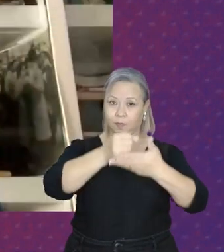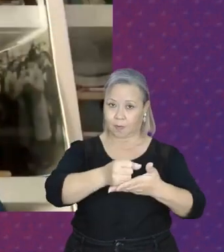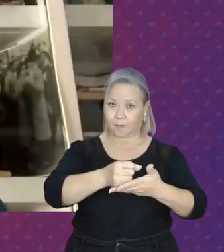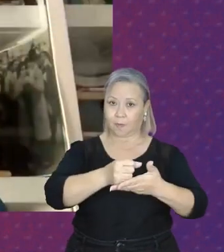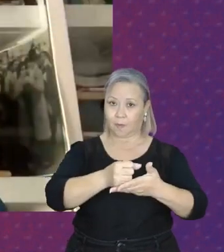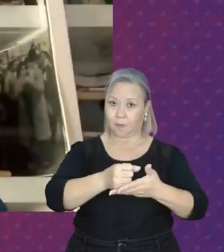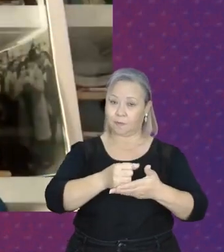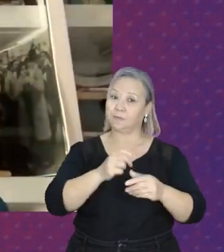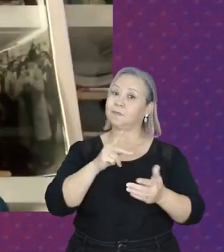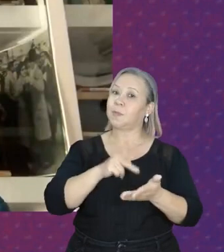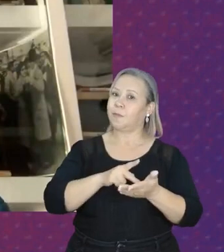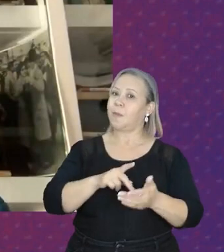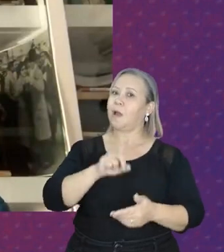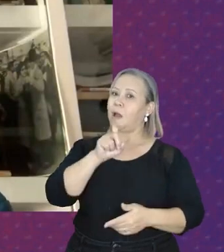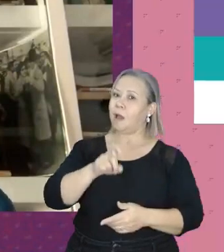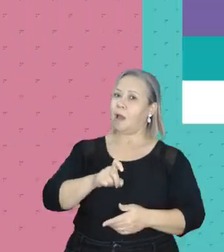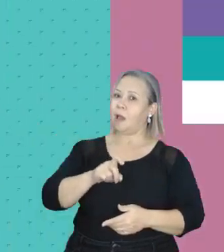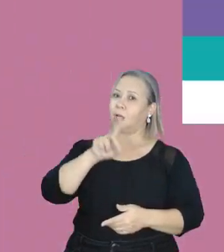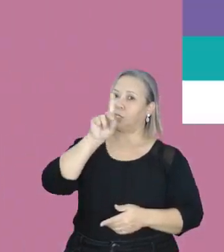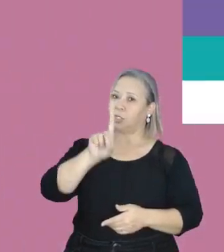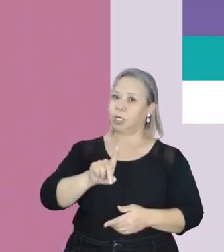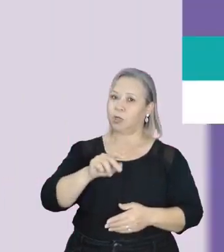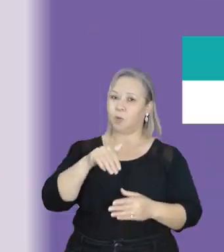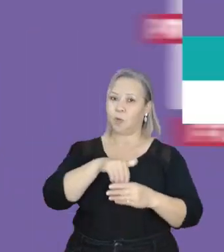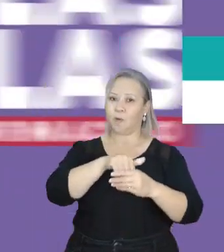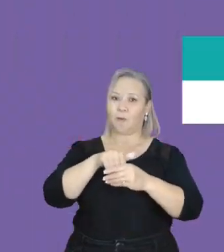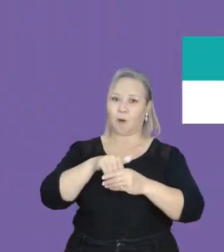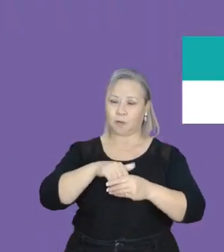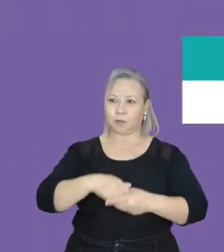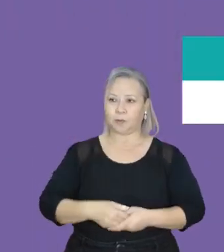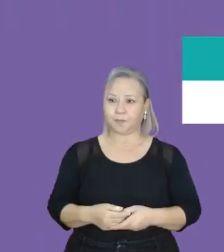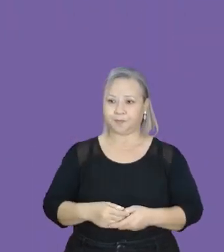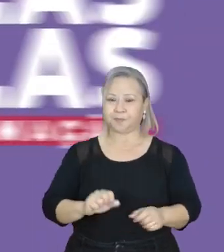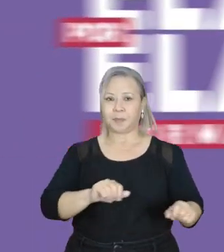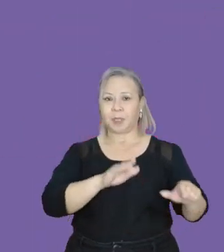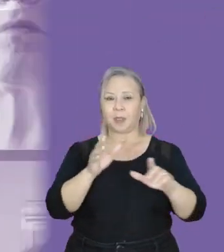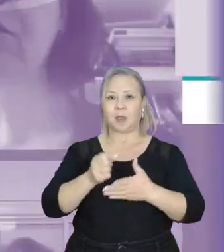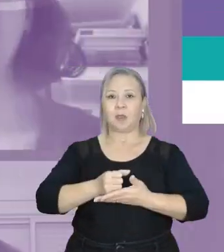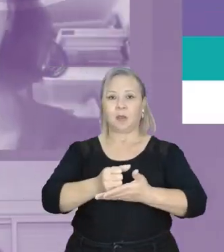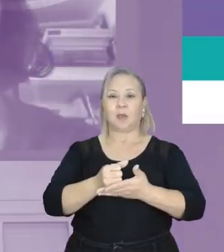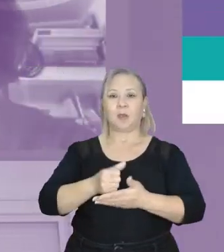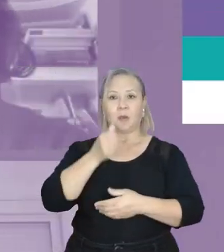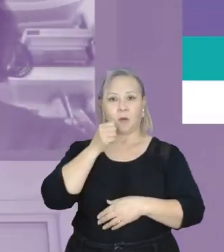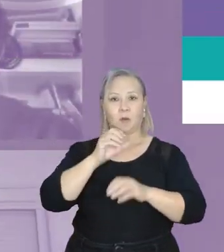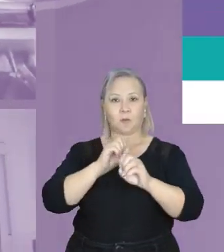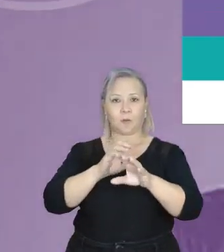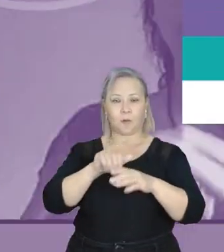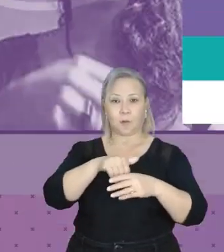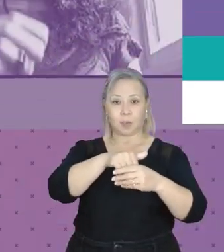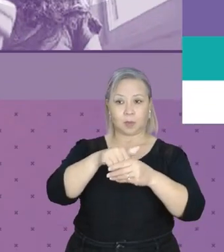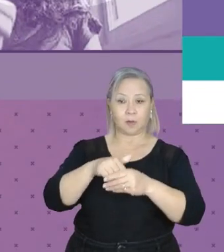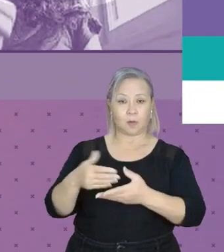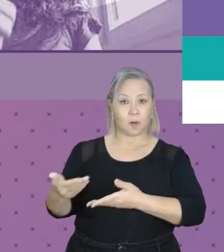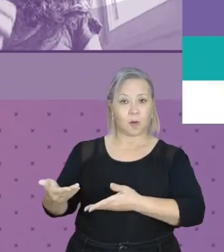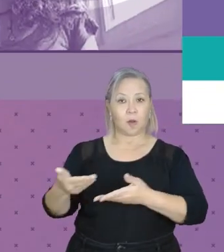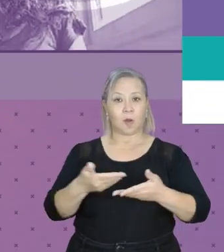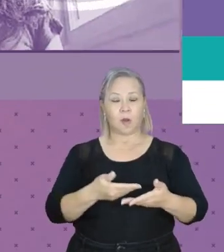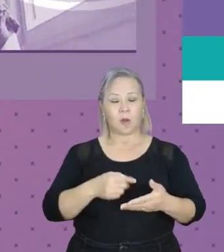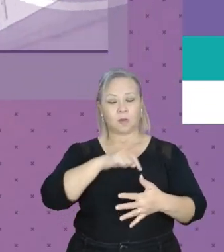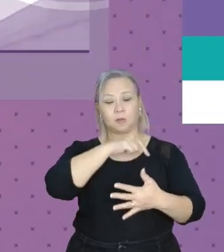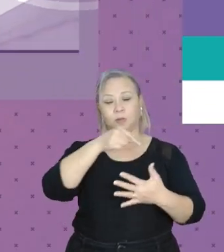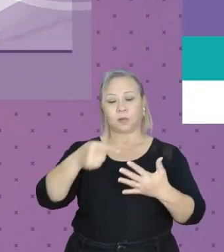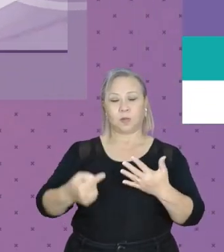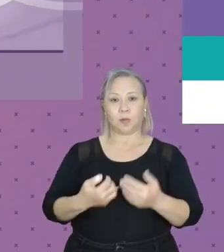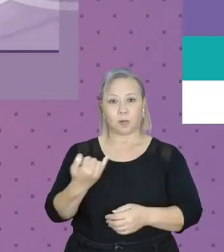é um direito por vós. Esta semana o TV Elas por Elas formação eleições trouxe pontos importantes